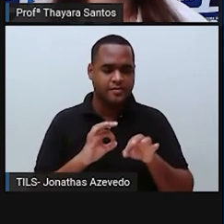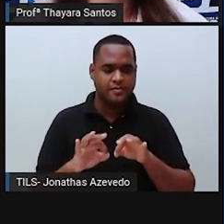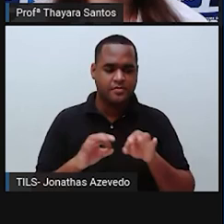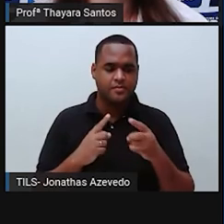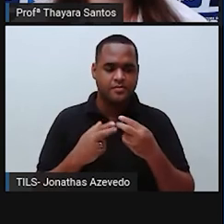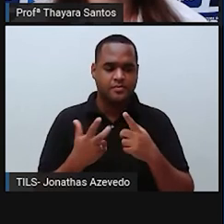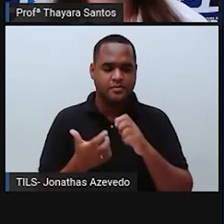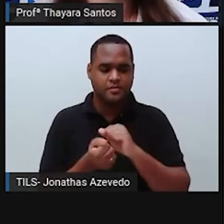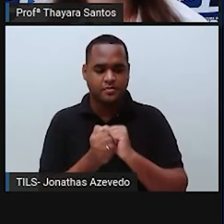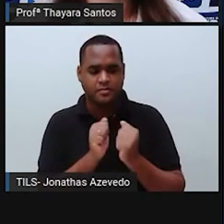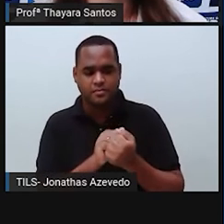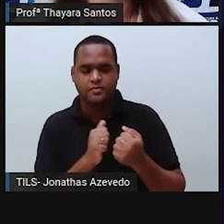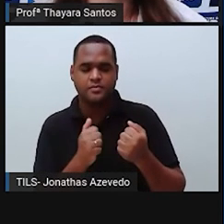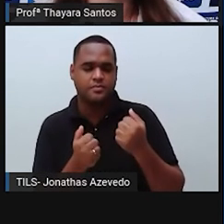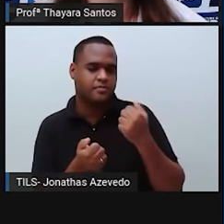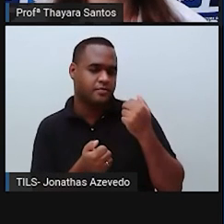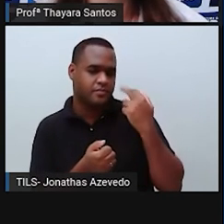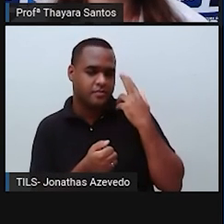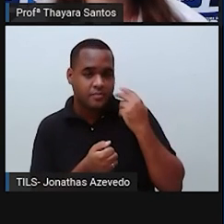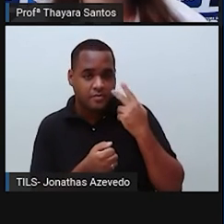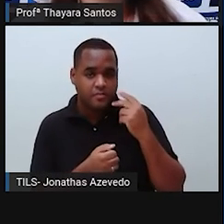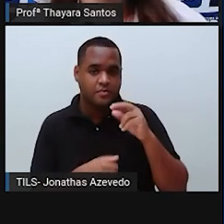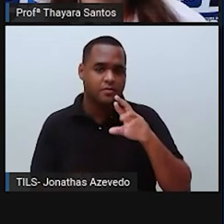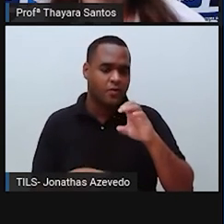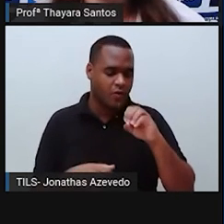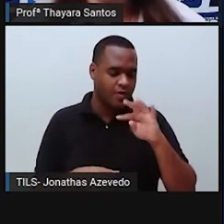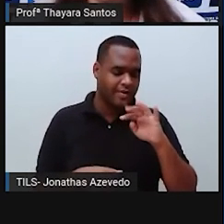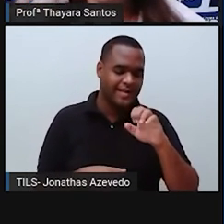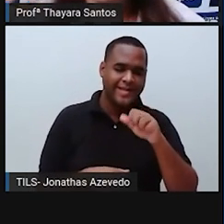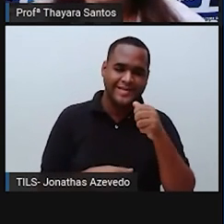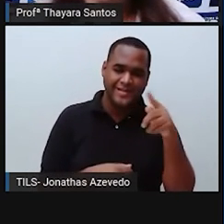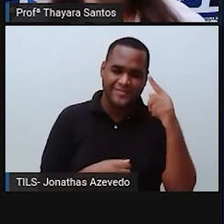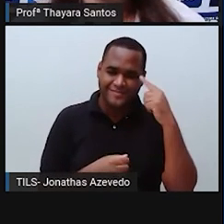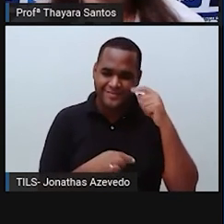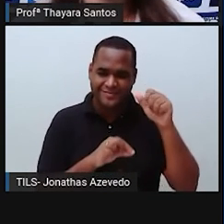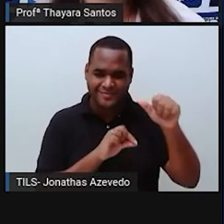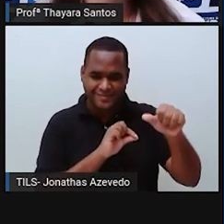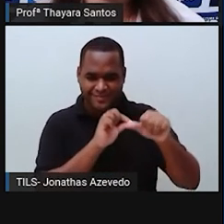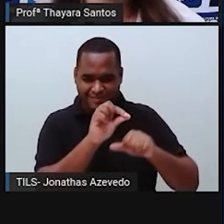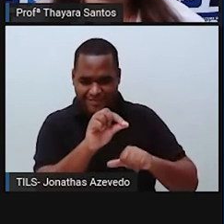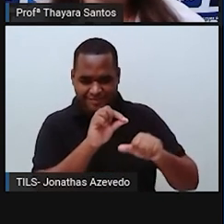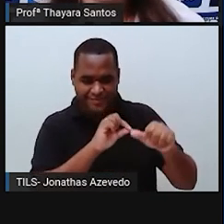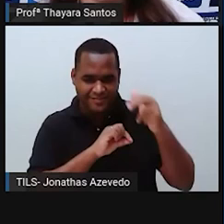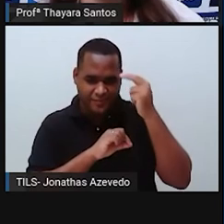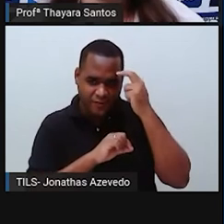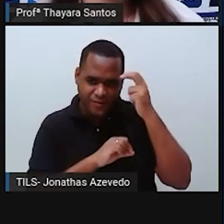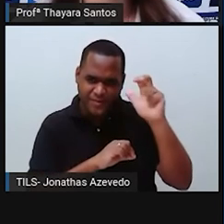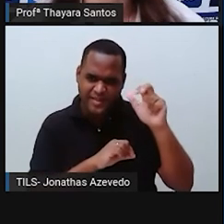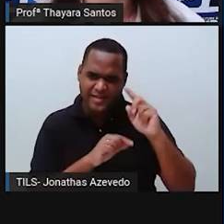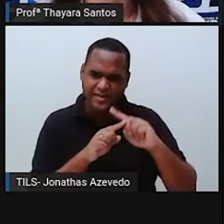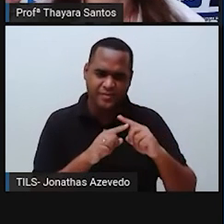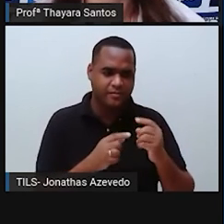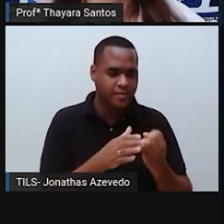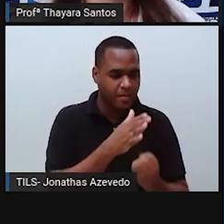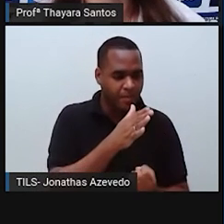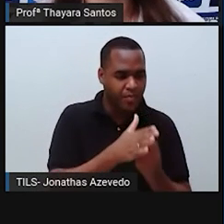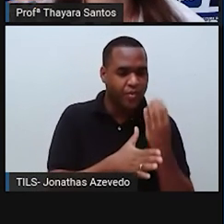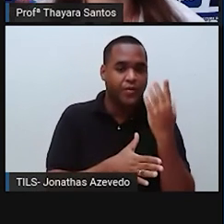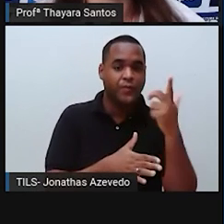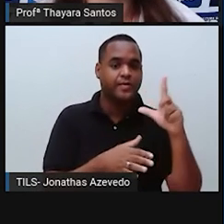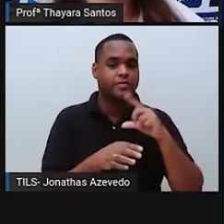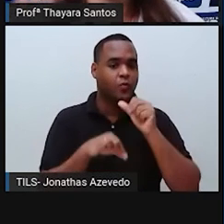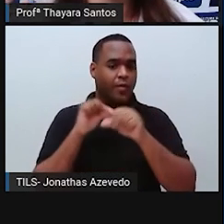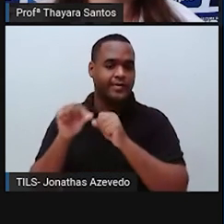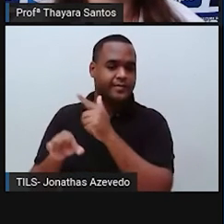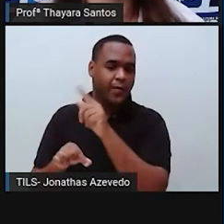seria mais adequado seria a prática da rotação de cultura. Em uma safra eu planto uma coisa, na outra safra